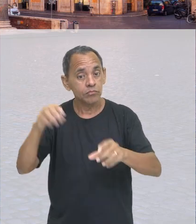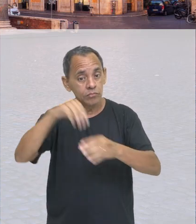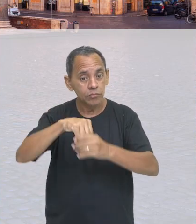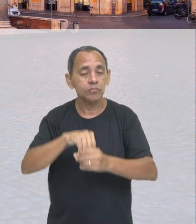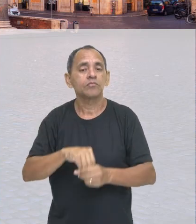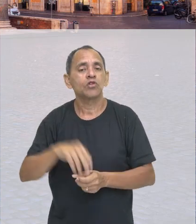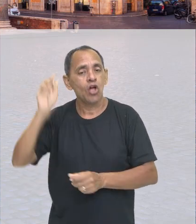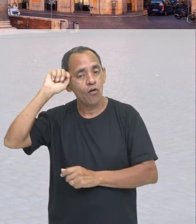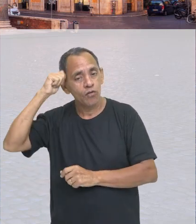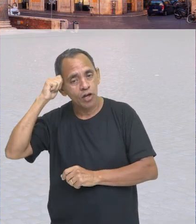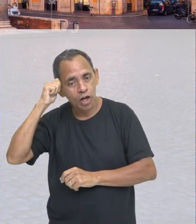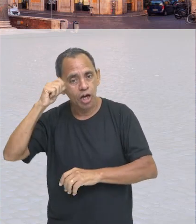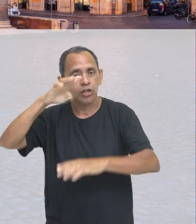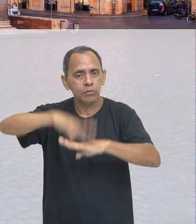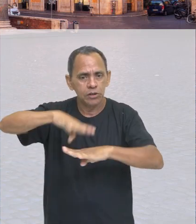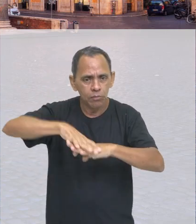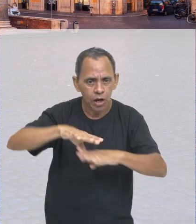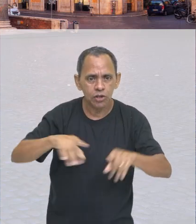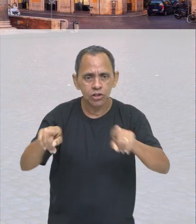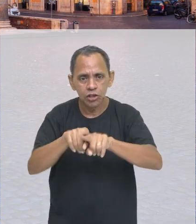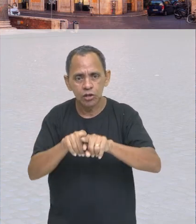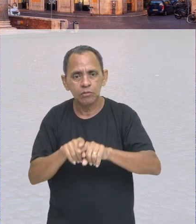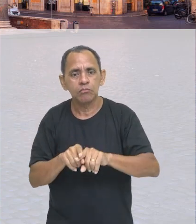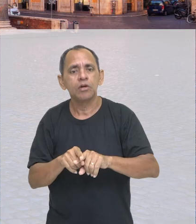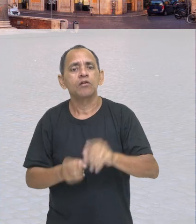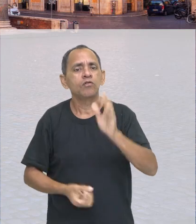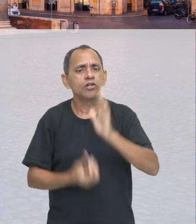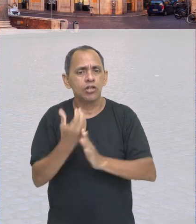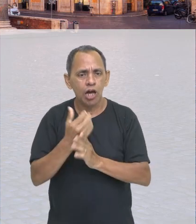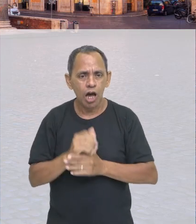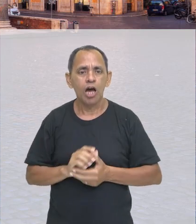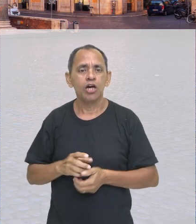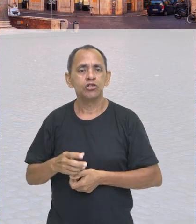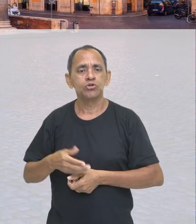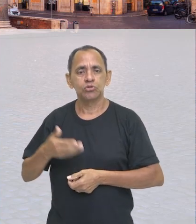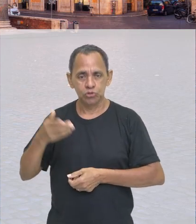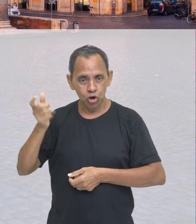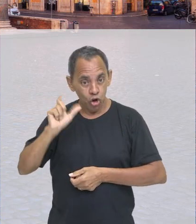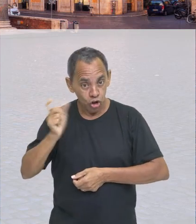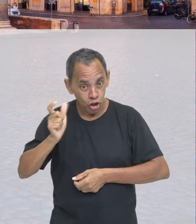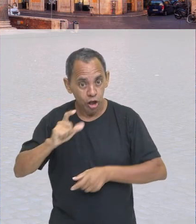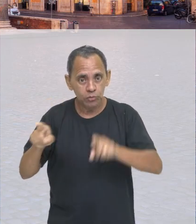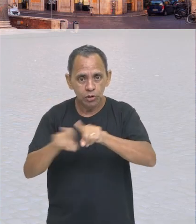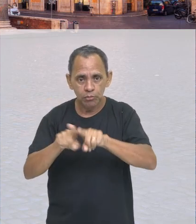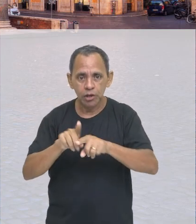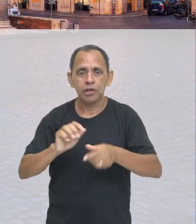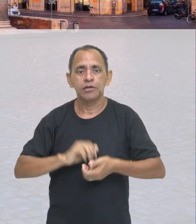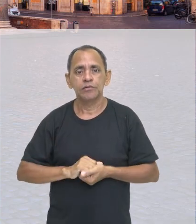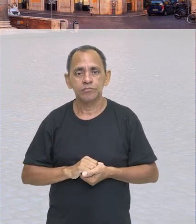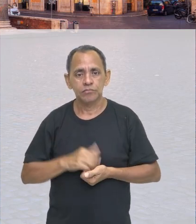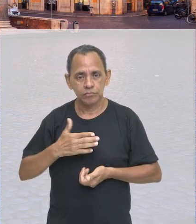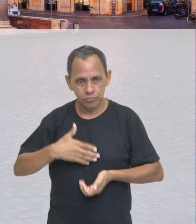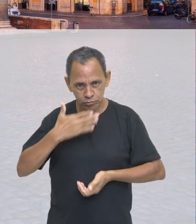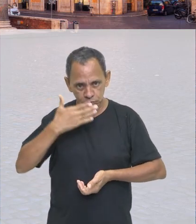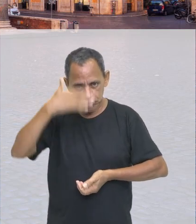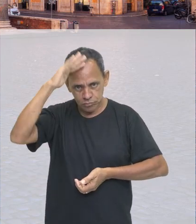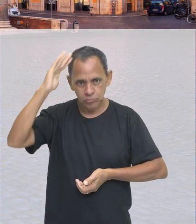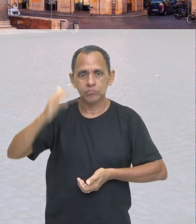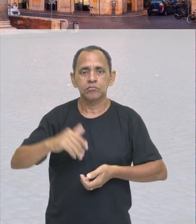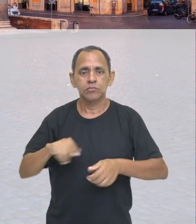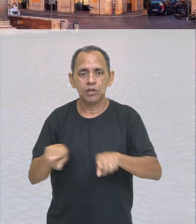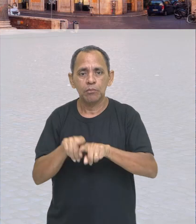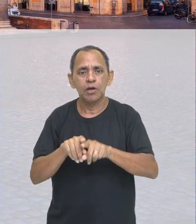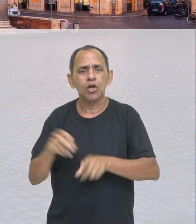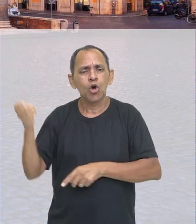com a questão da matemática, né? Que provém da cultura islâmica, dos estudiosos muçulmanos e tudo mais. Mas, a cultura